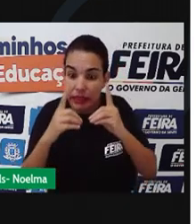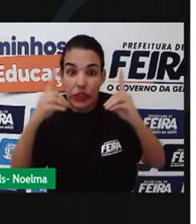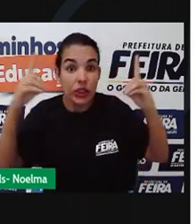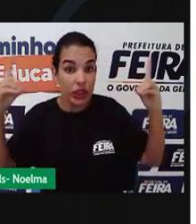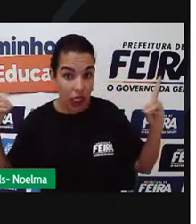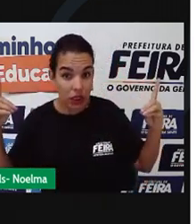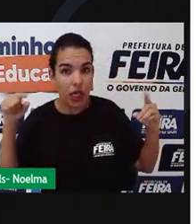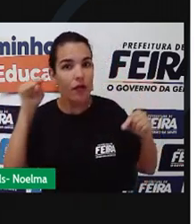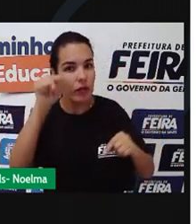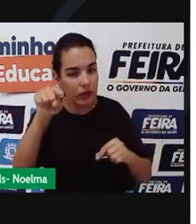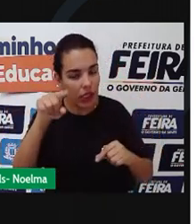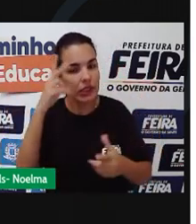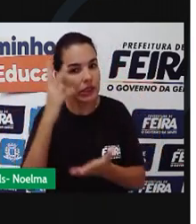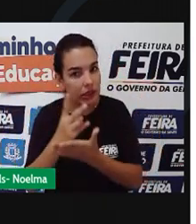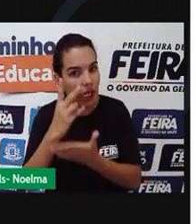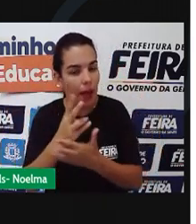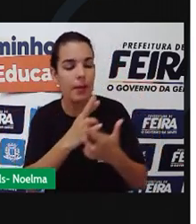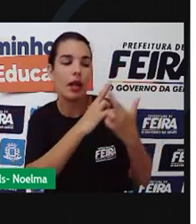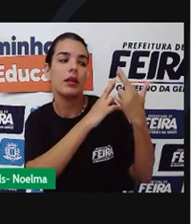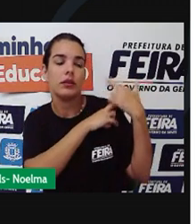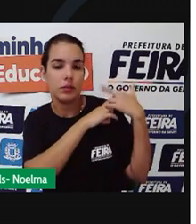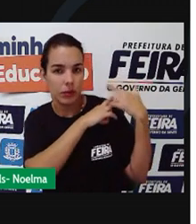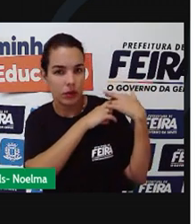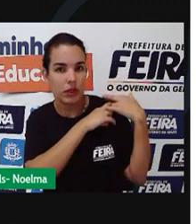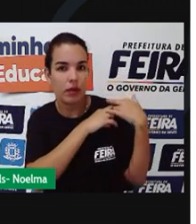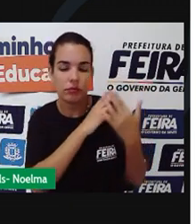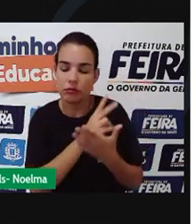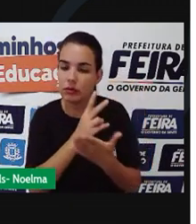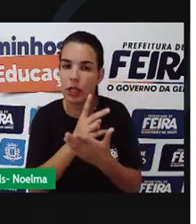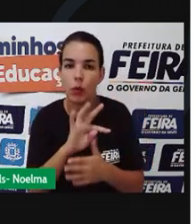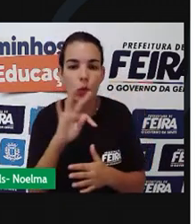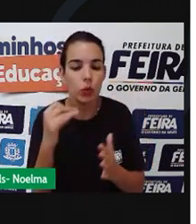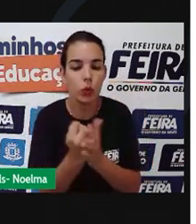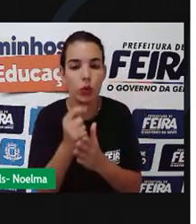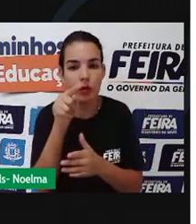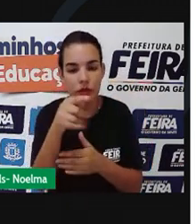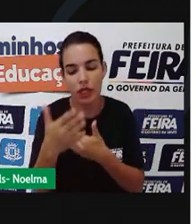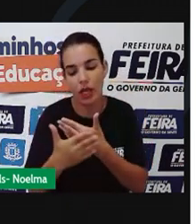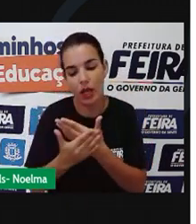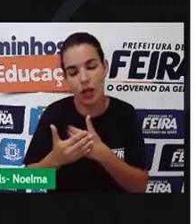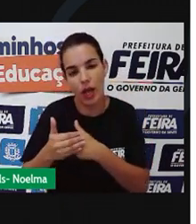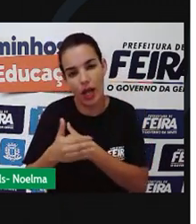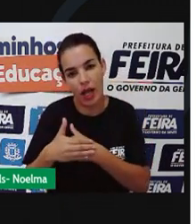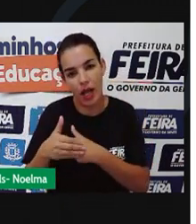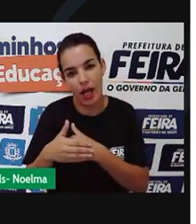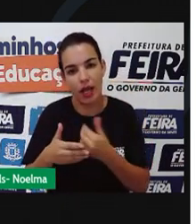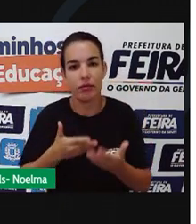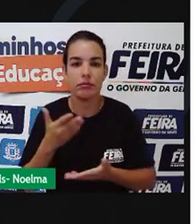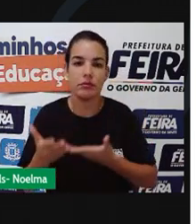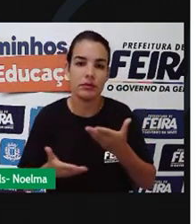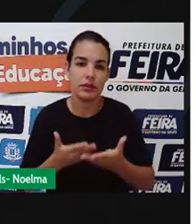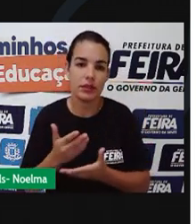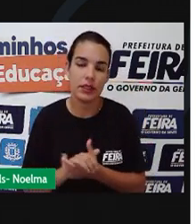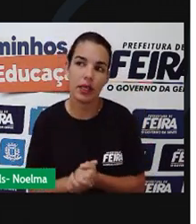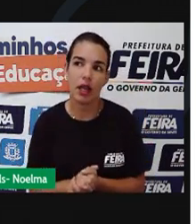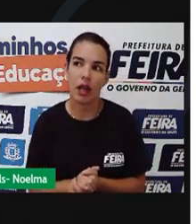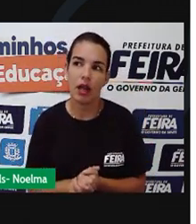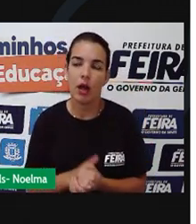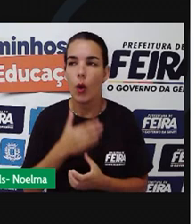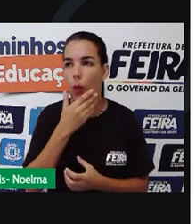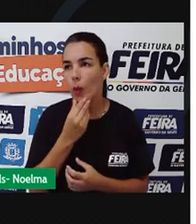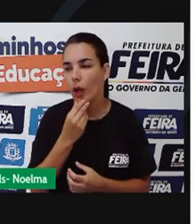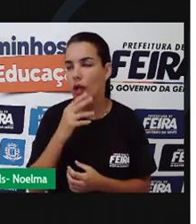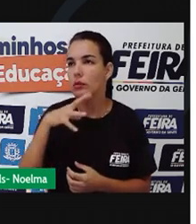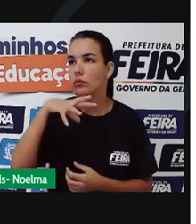sempre será responsável por aquilo que você cativa. O menino respirou,